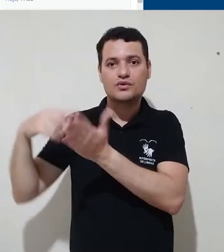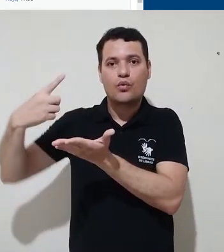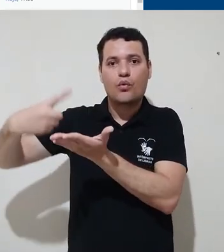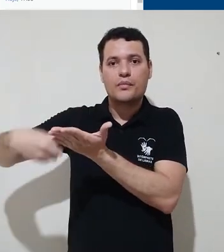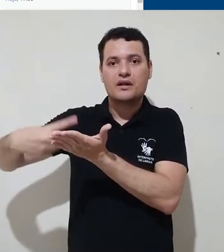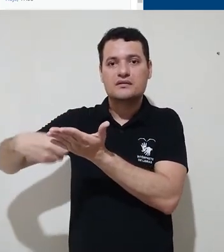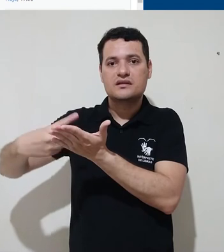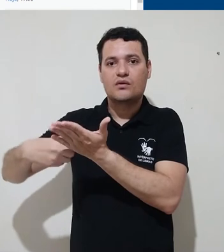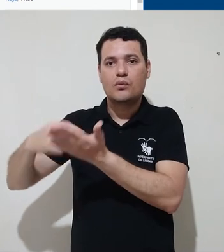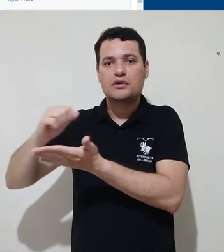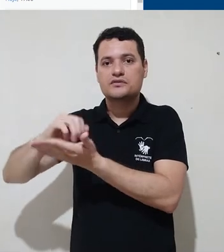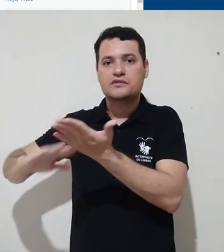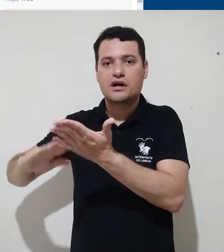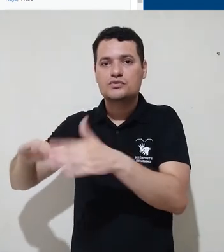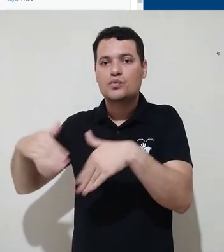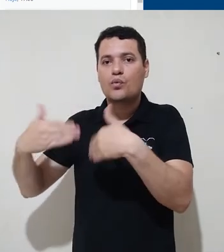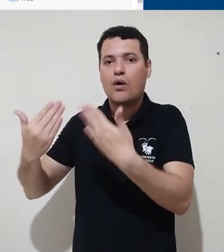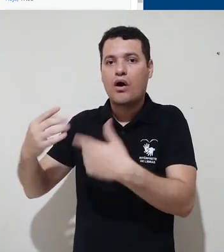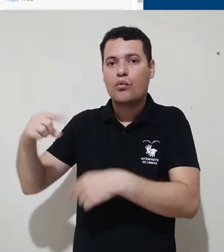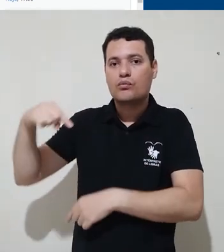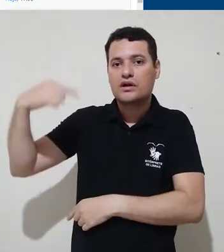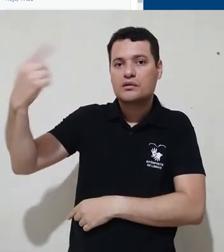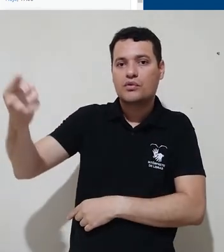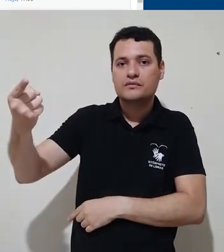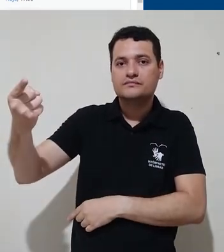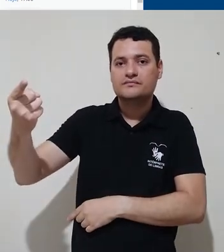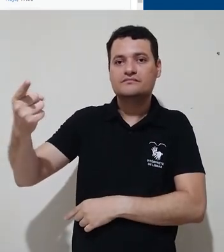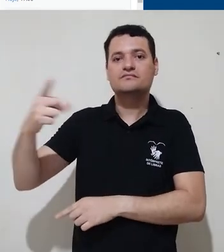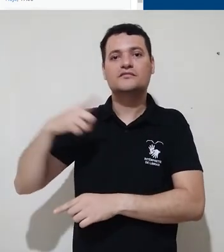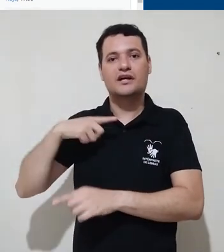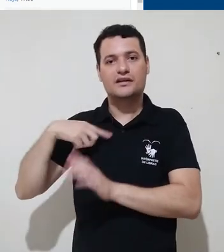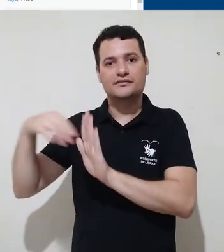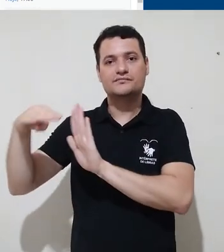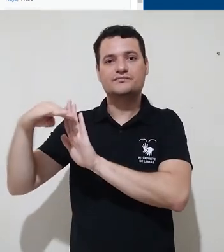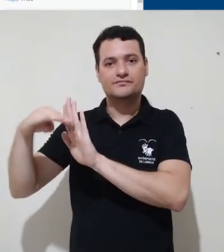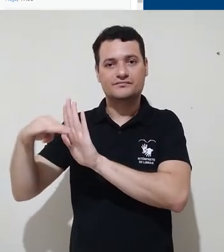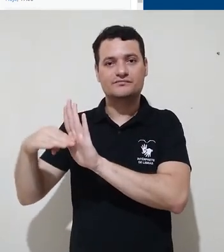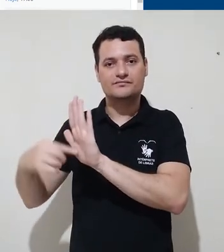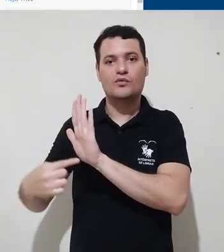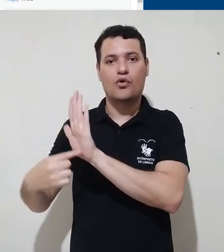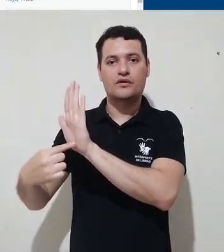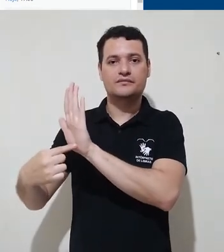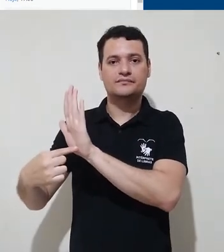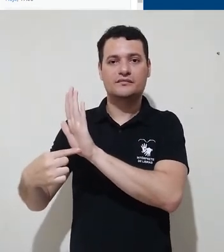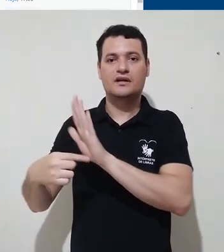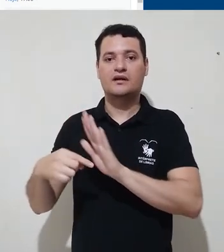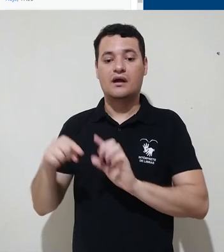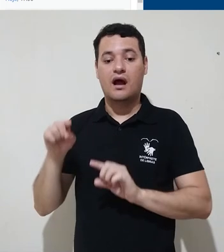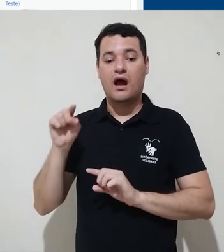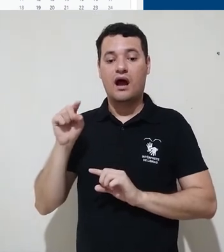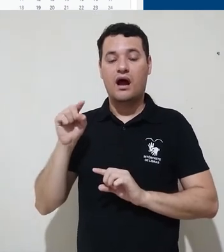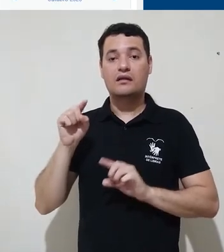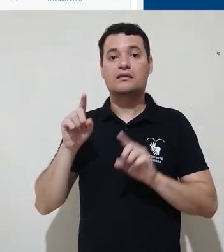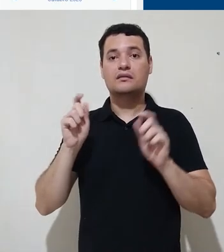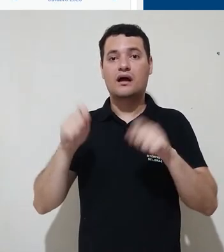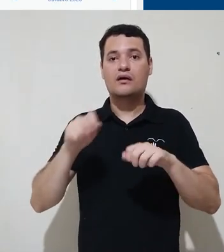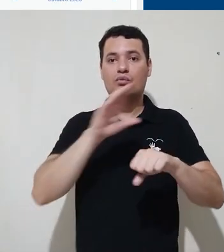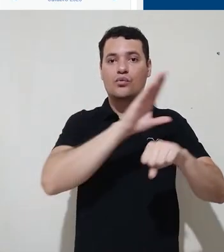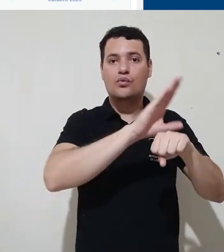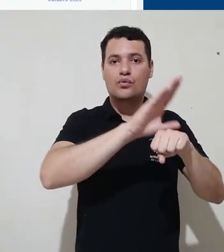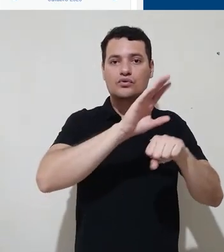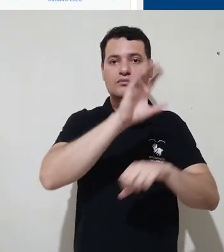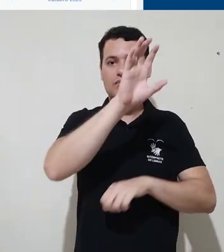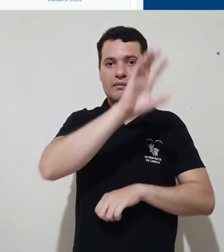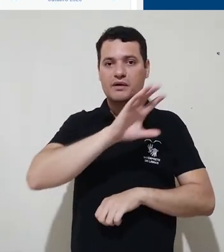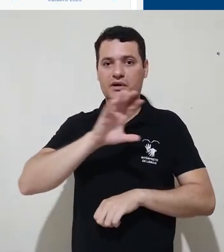uma lista com os próximos eventos agendados dentro da plataforma. E